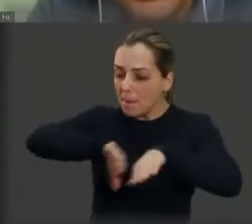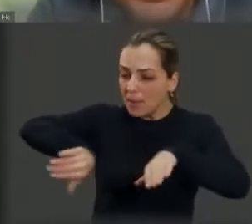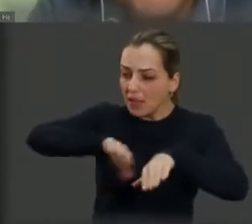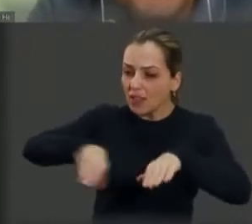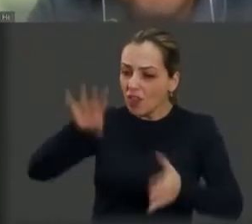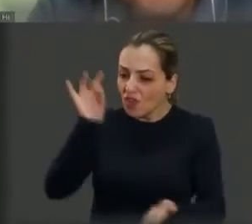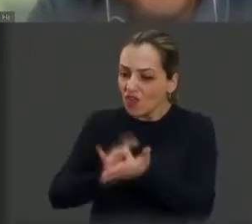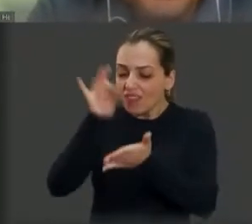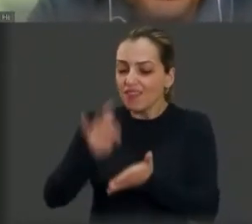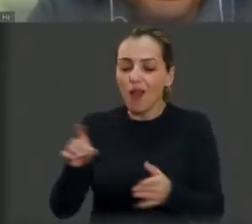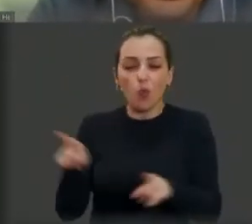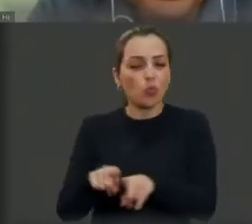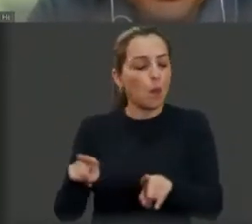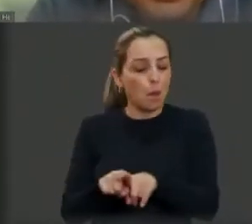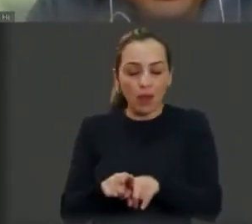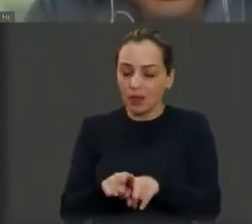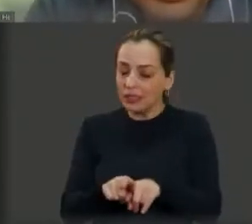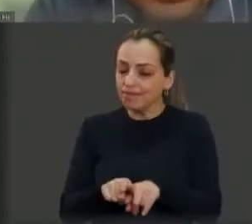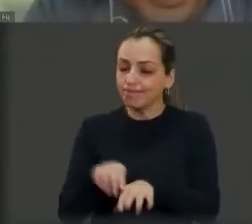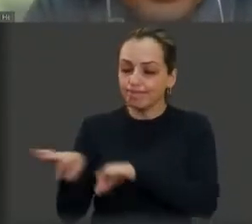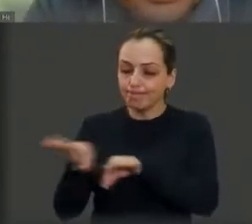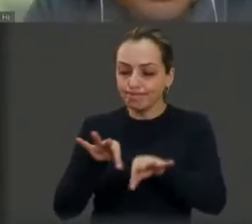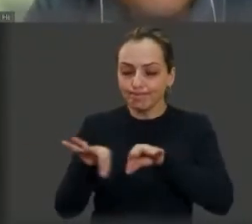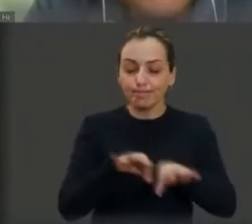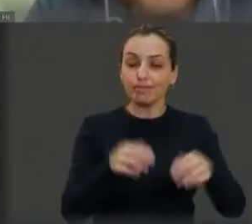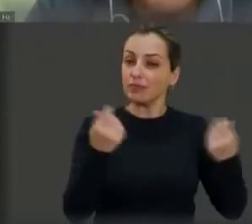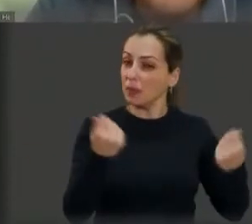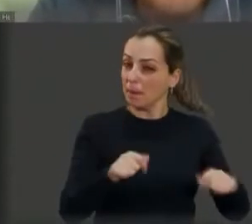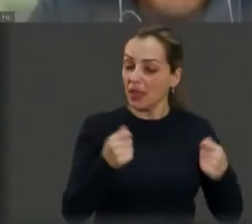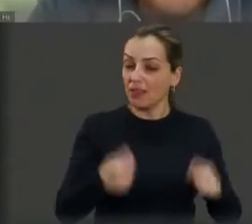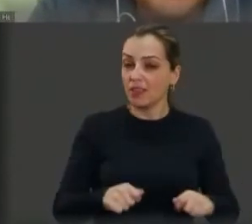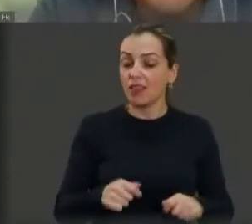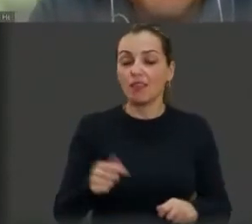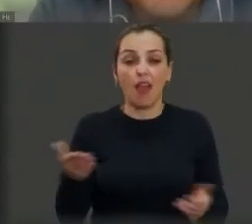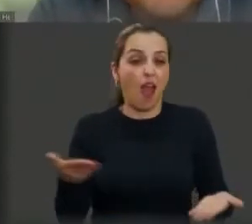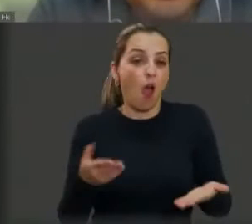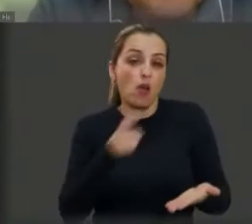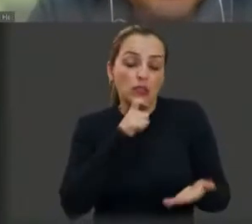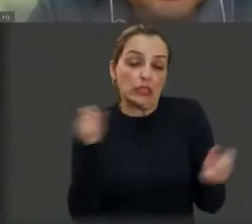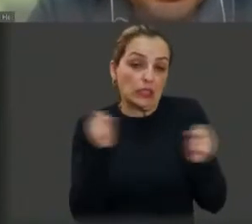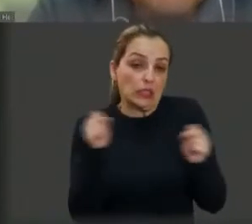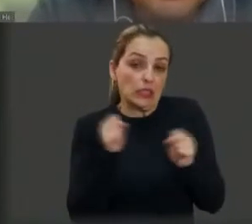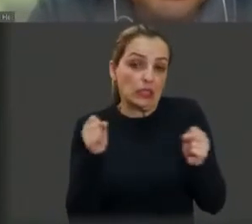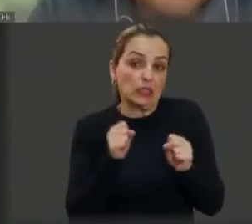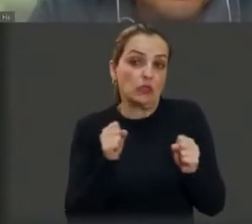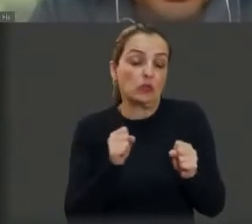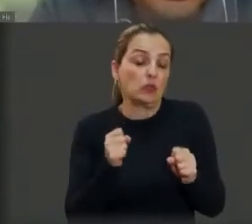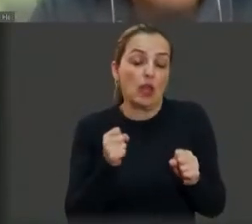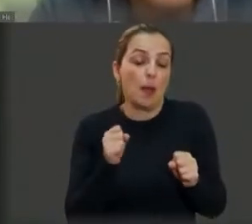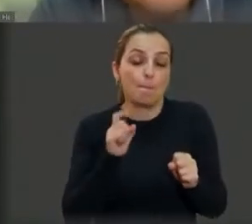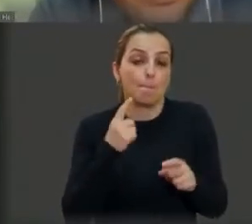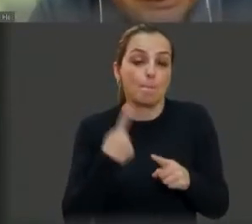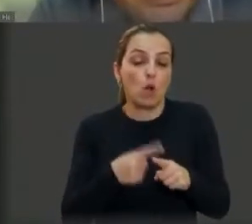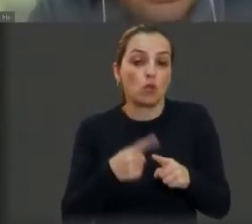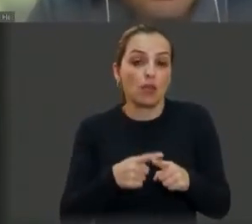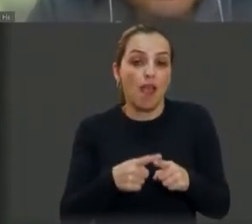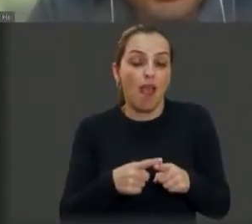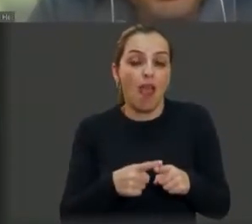temperatura baixa, né, que estamos enfrentando, pois essa piscina também não tem aquecimento.